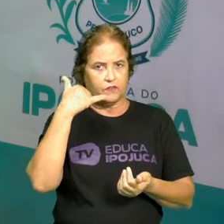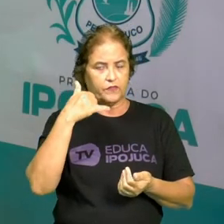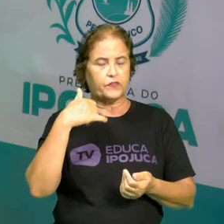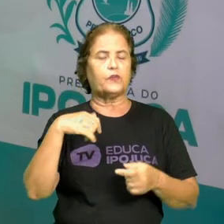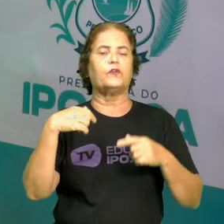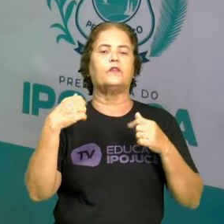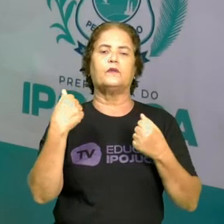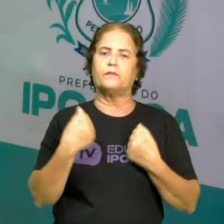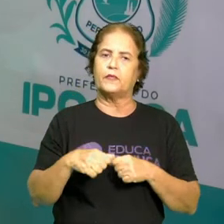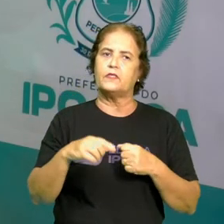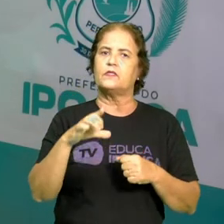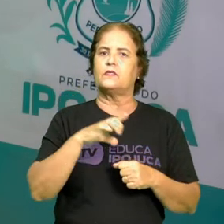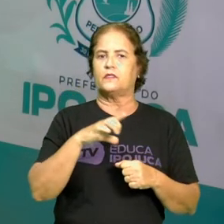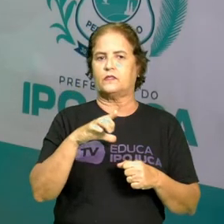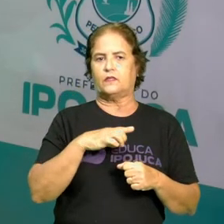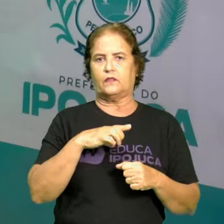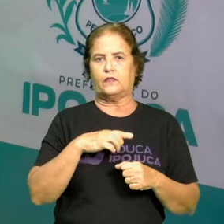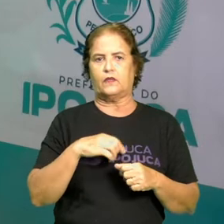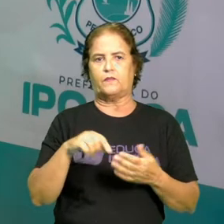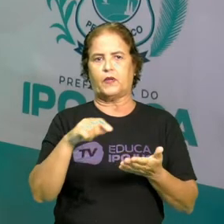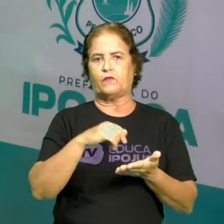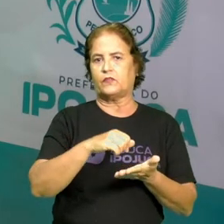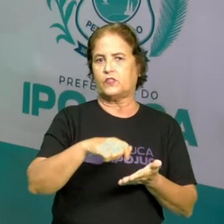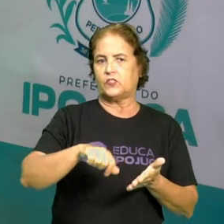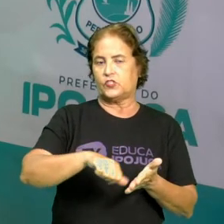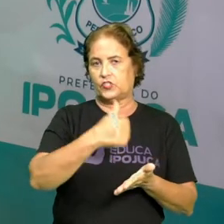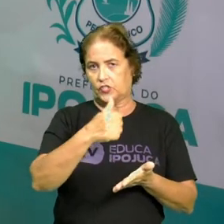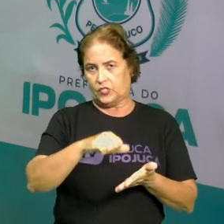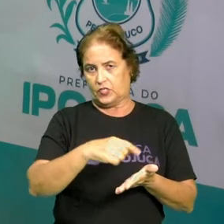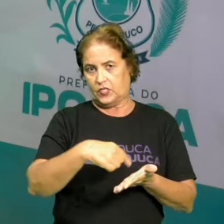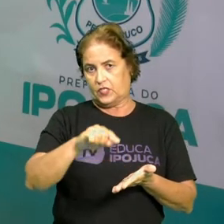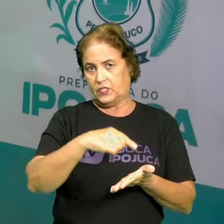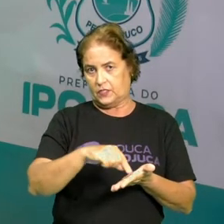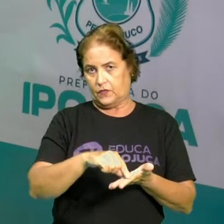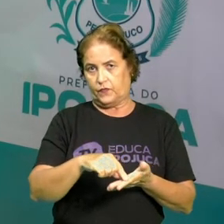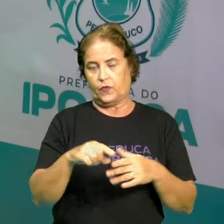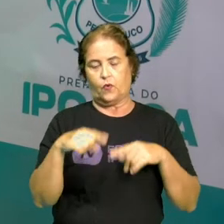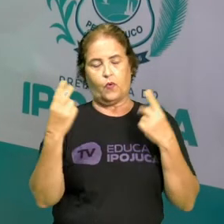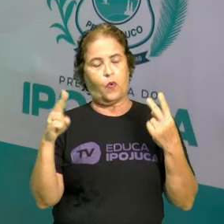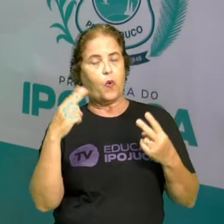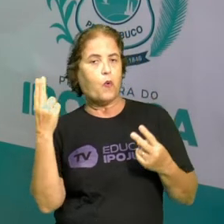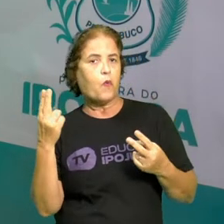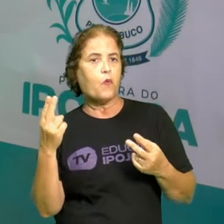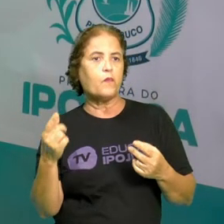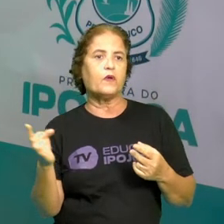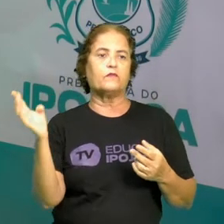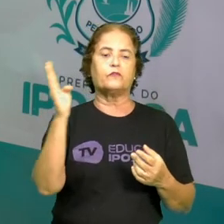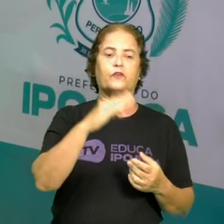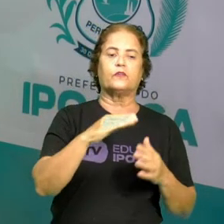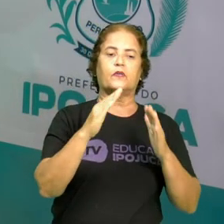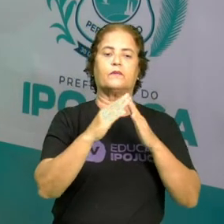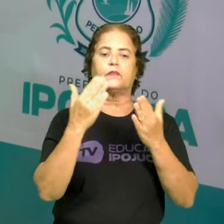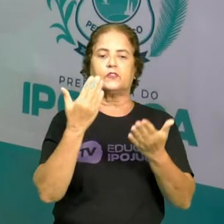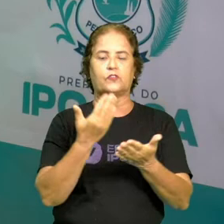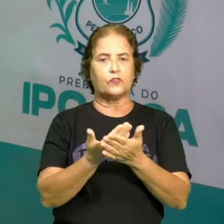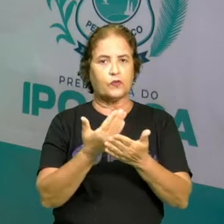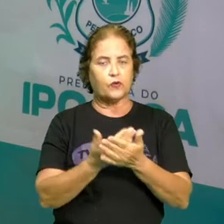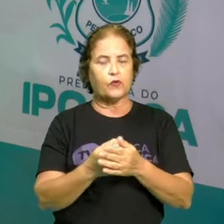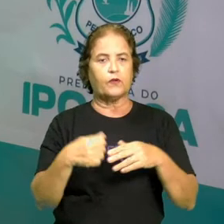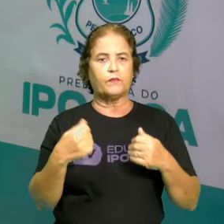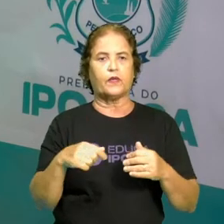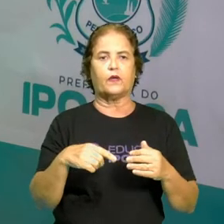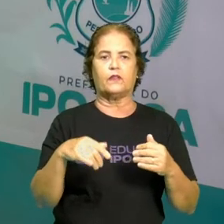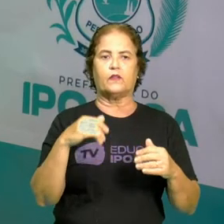ficha que gente preenche ou até mesmo para você voltar na escola para quando a gente precisar entrar em contato com vocês.